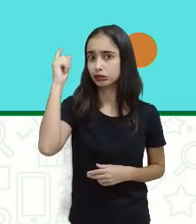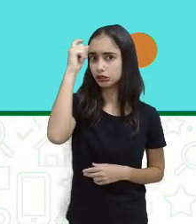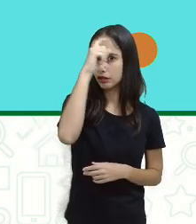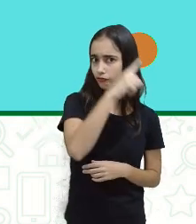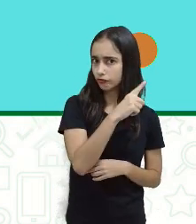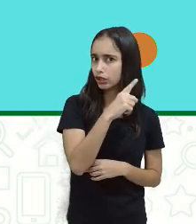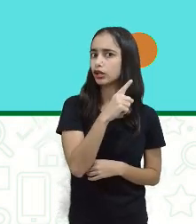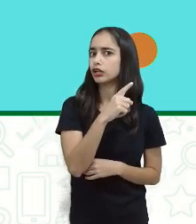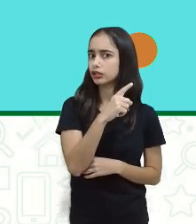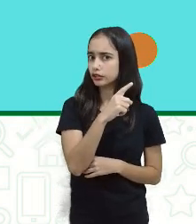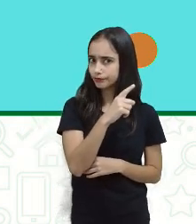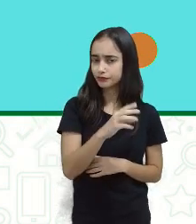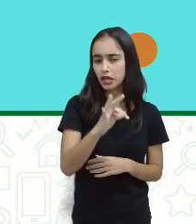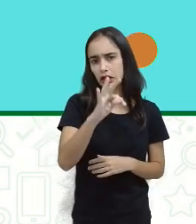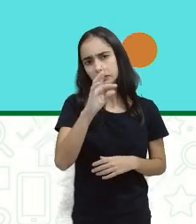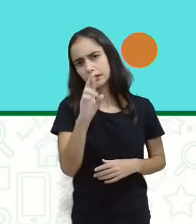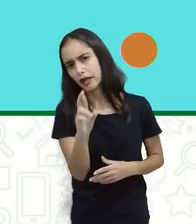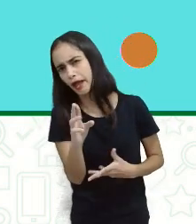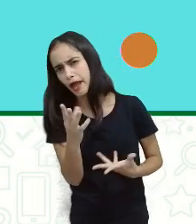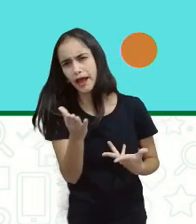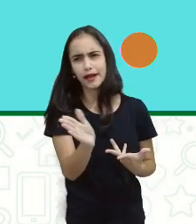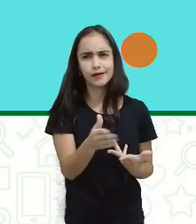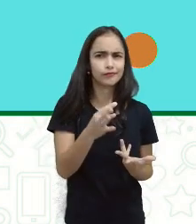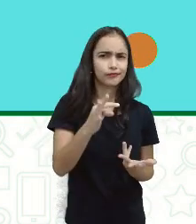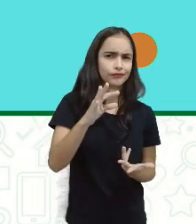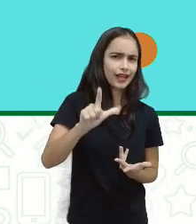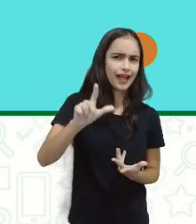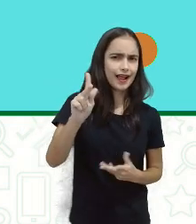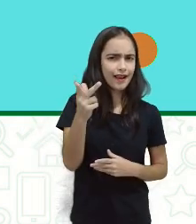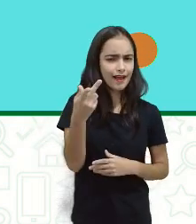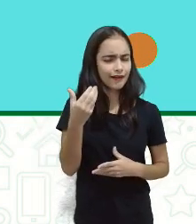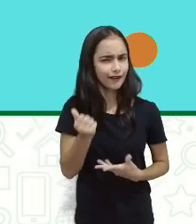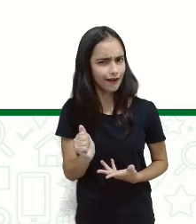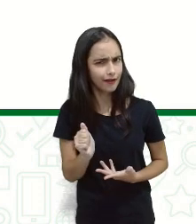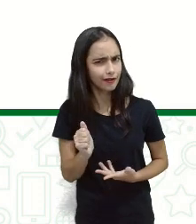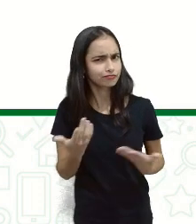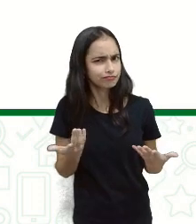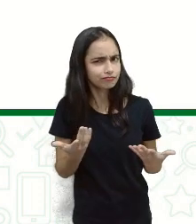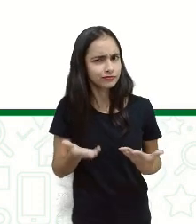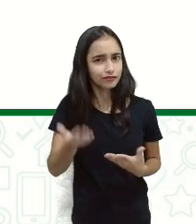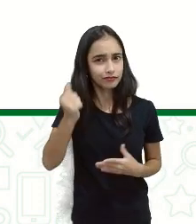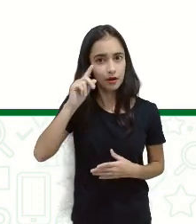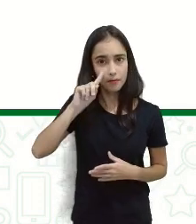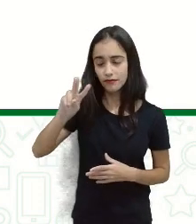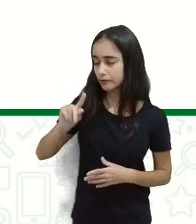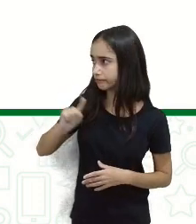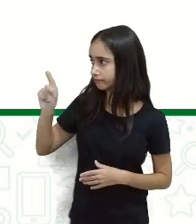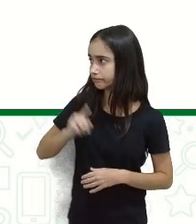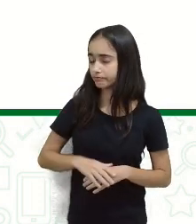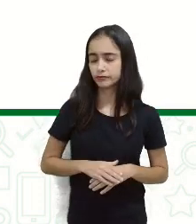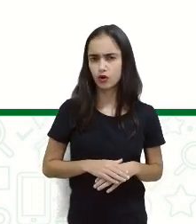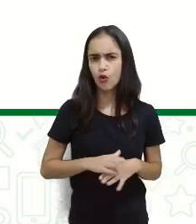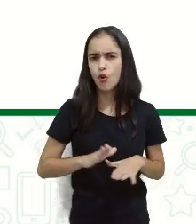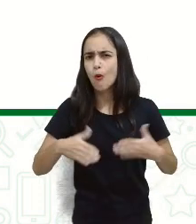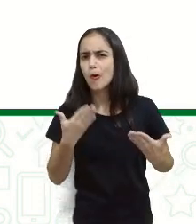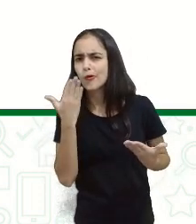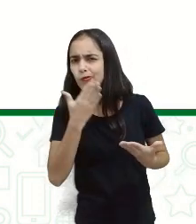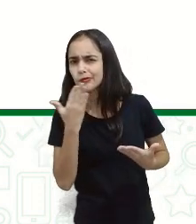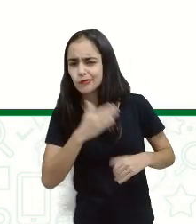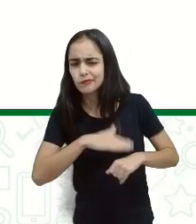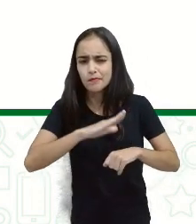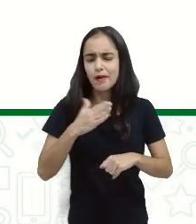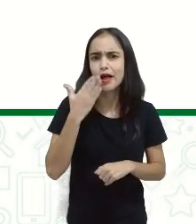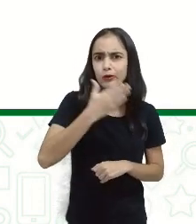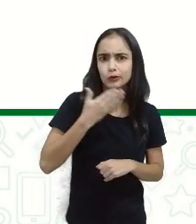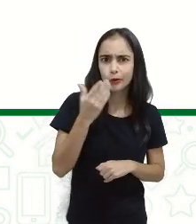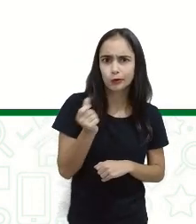TR, LH, todos esses. Bora ver uns exemplos? Respondeu o doce. Que o doce mais doce era o